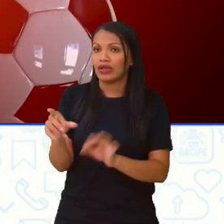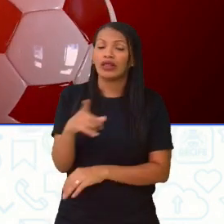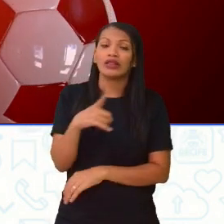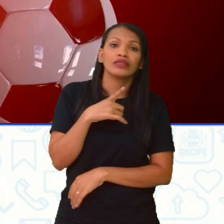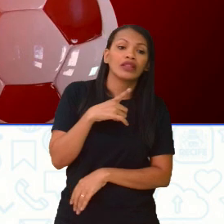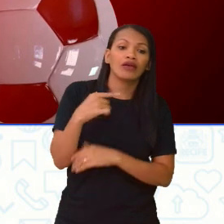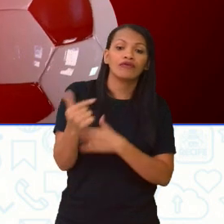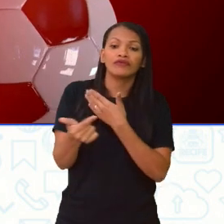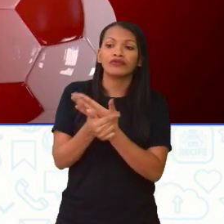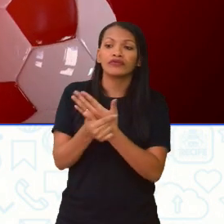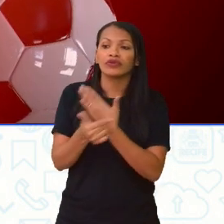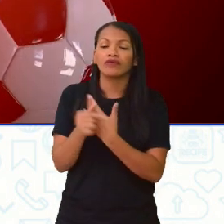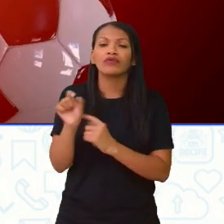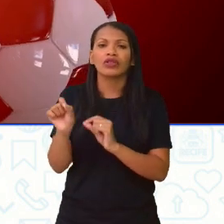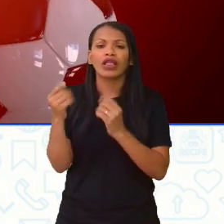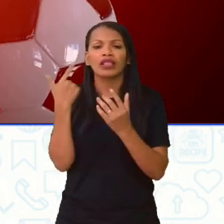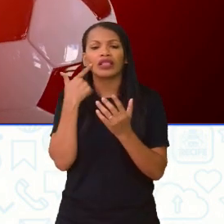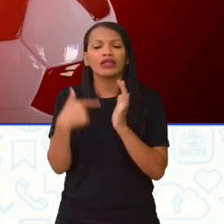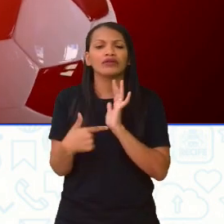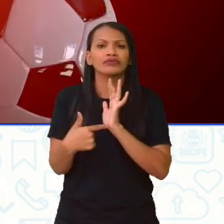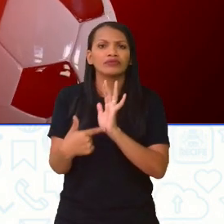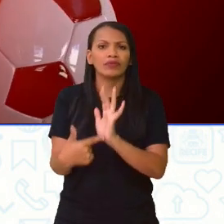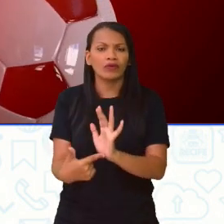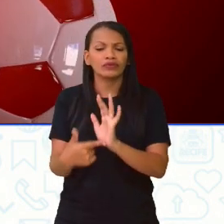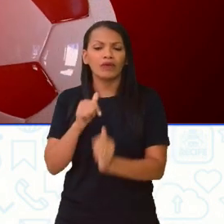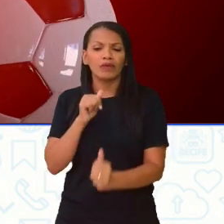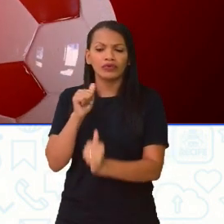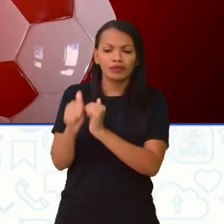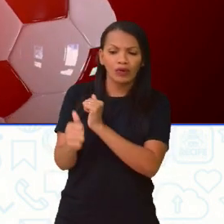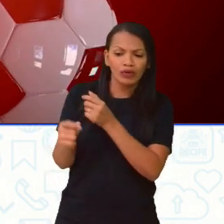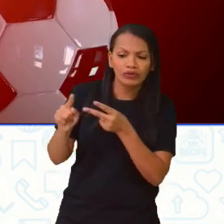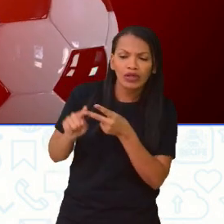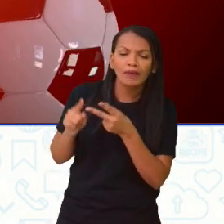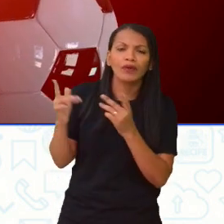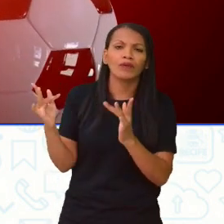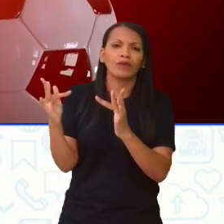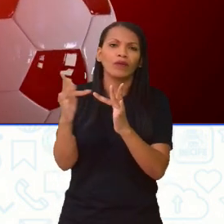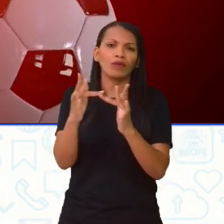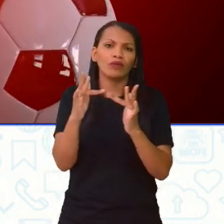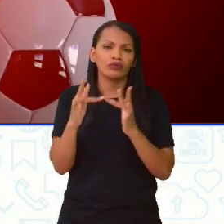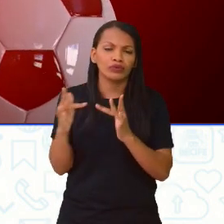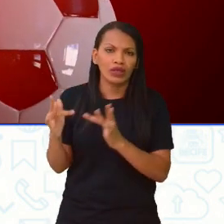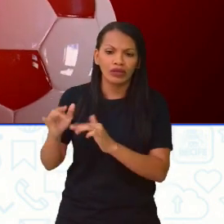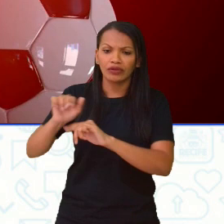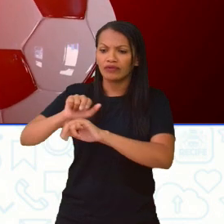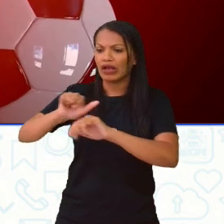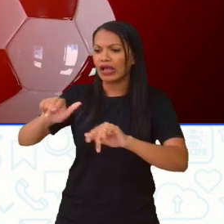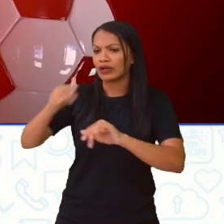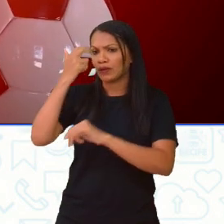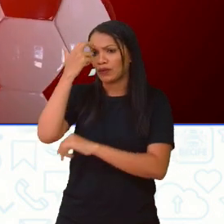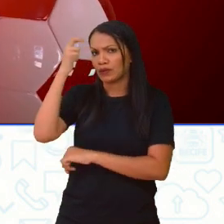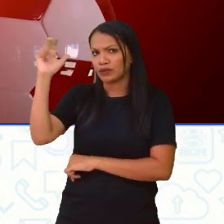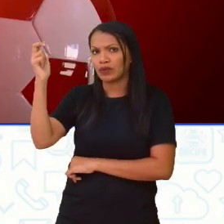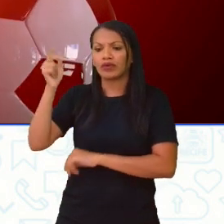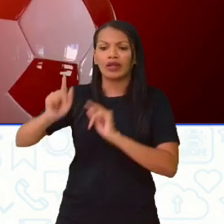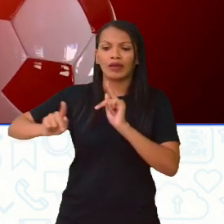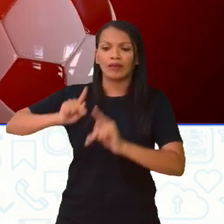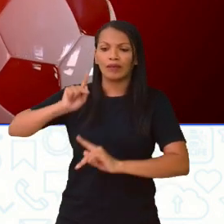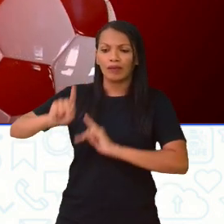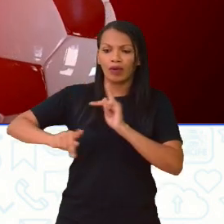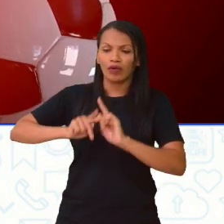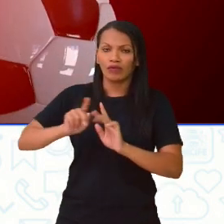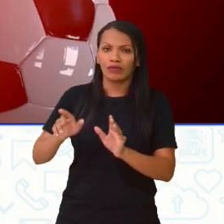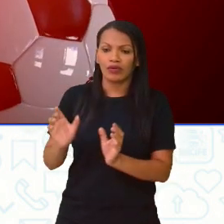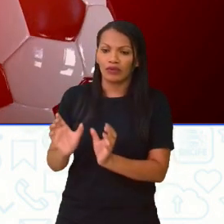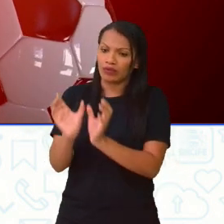tem a função de promover o esporte e também o contato com diferentes culturas e povos. Então, a Copa